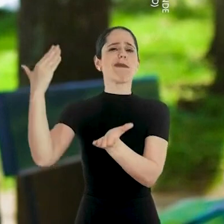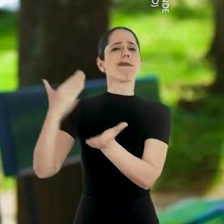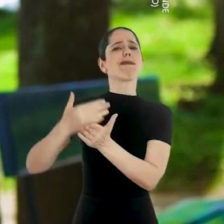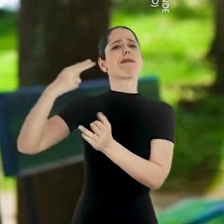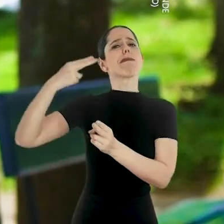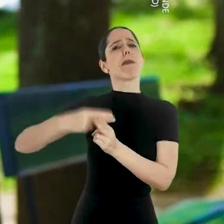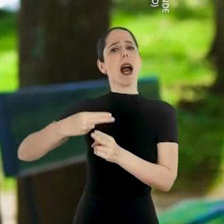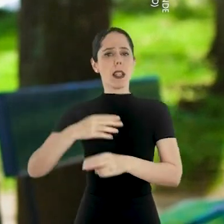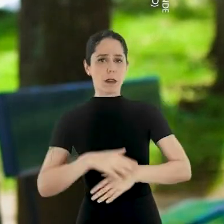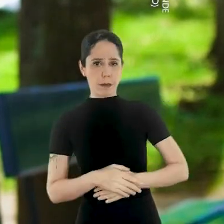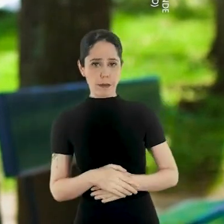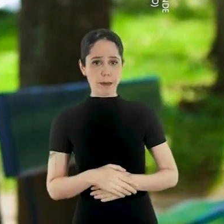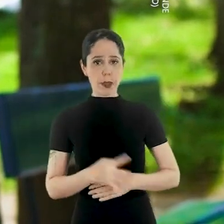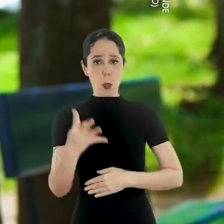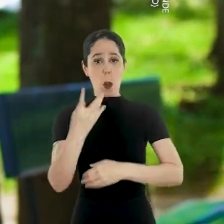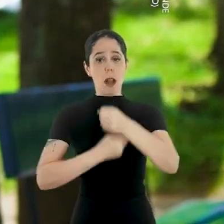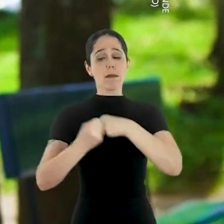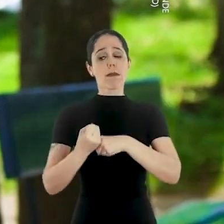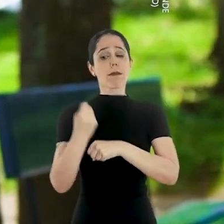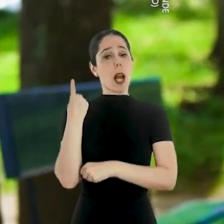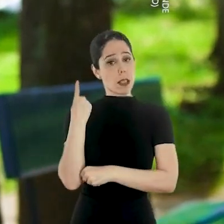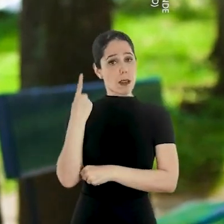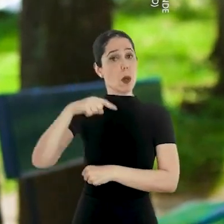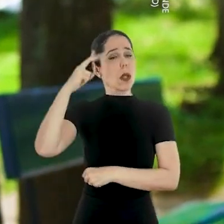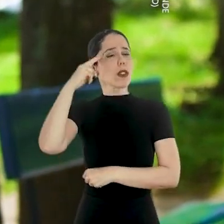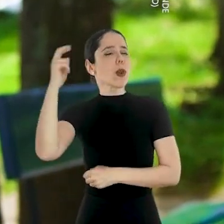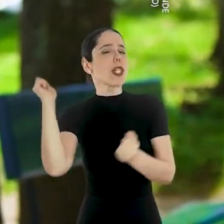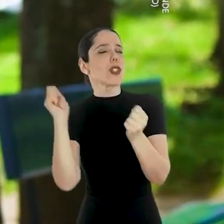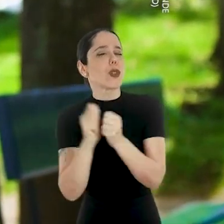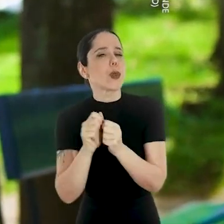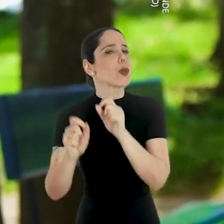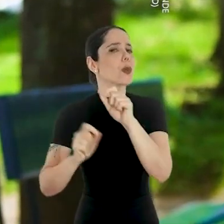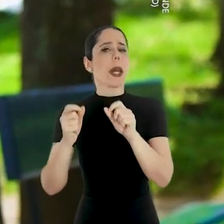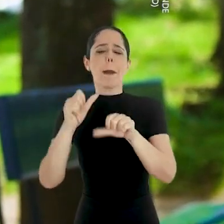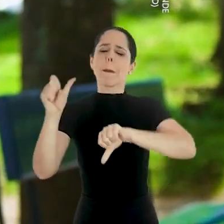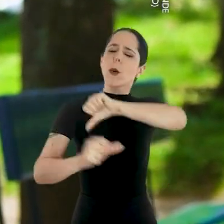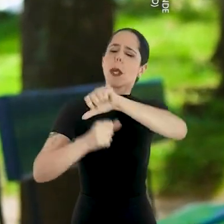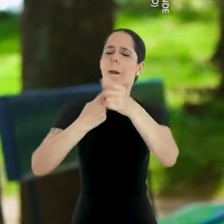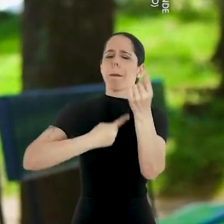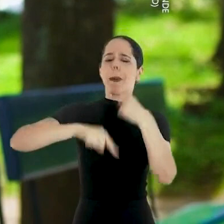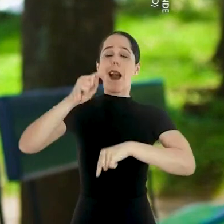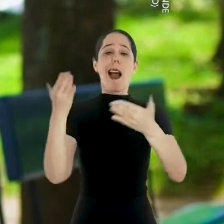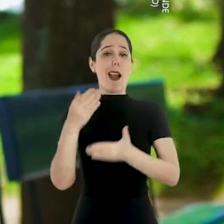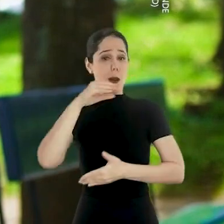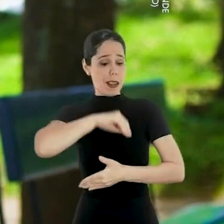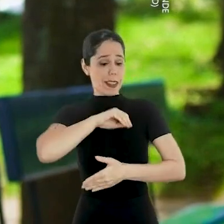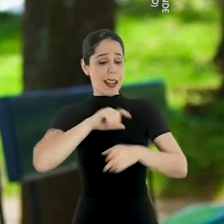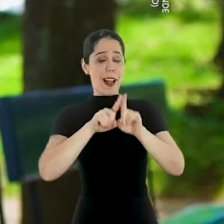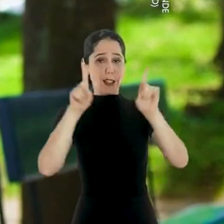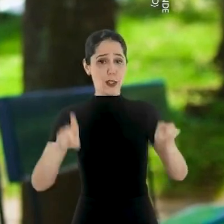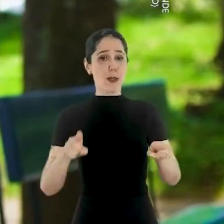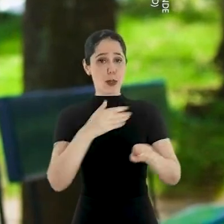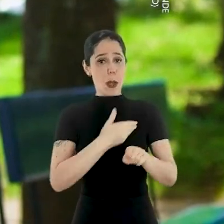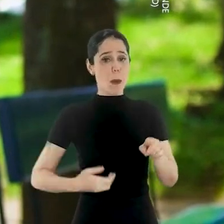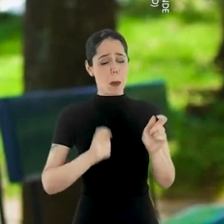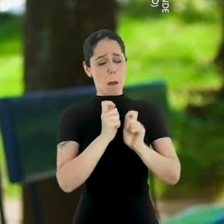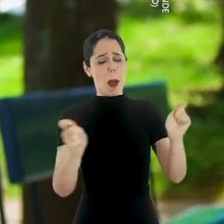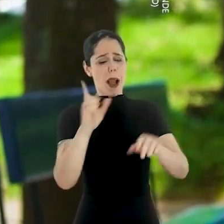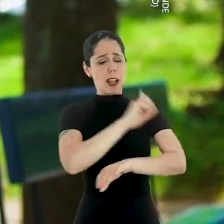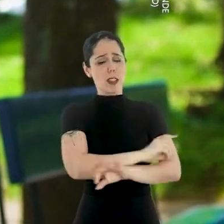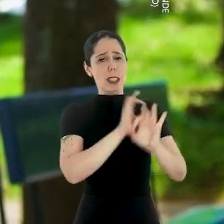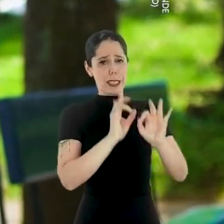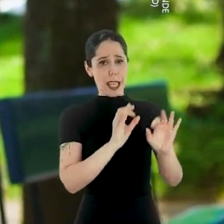vamos parar no meio do caminho. Há quatro anos, nós sonhamos juntos uma mudança. E agora os salários estão em dia,